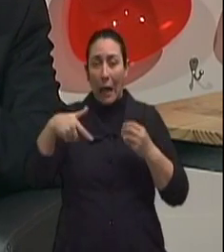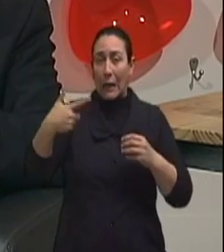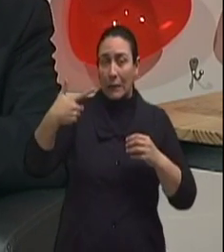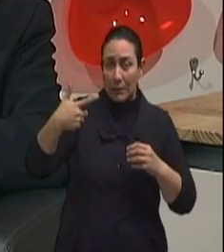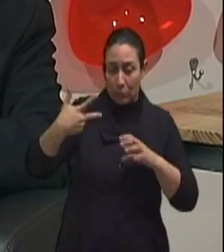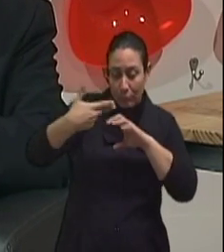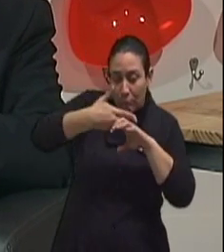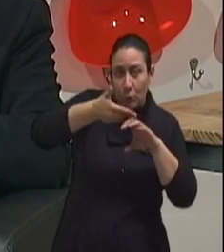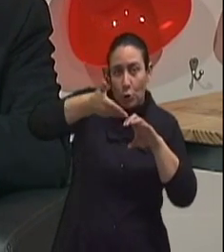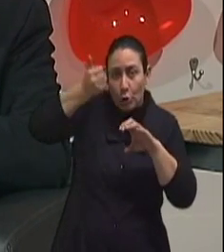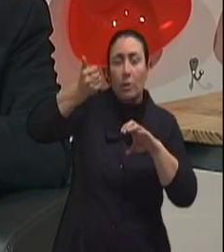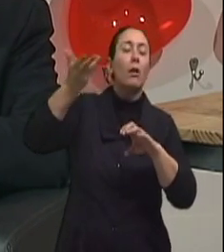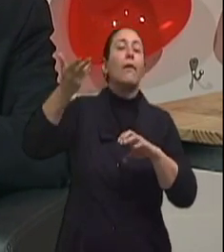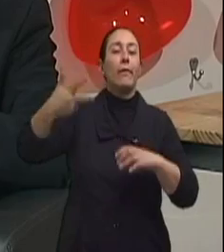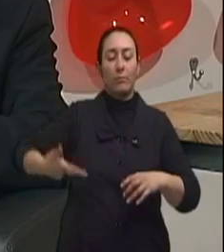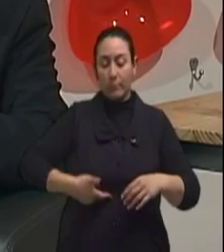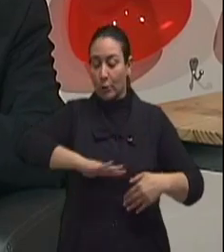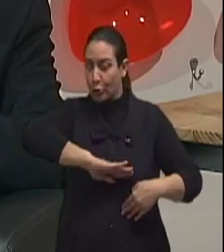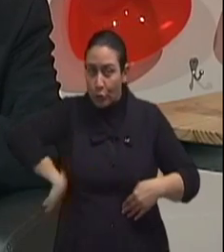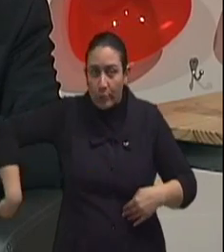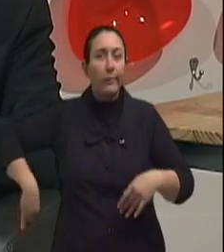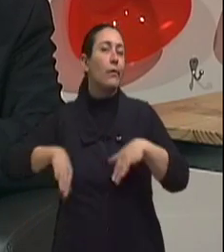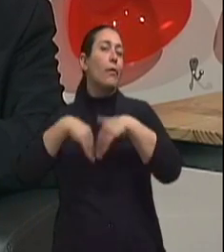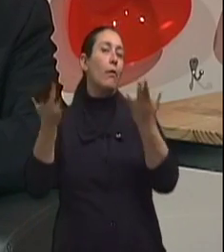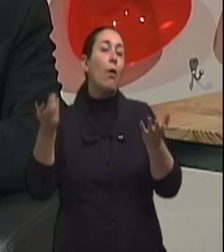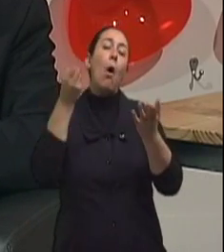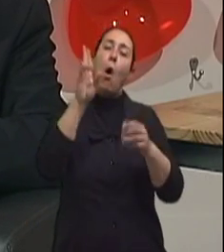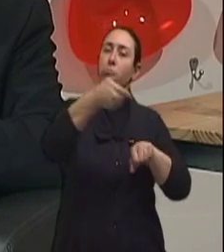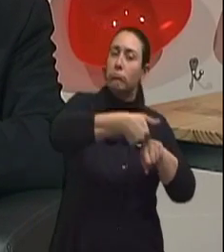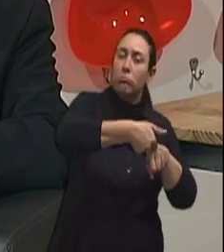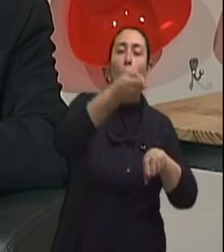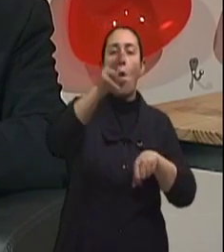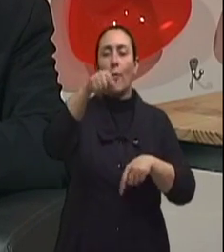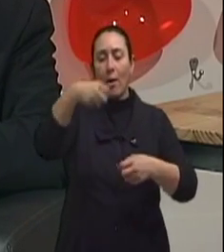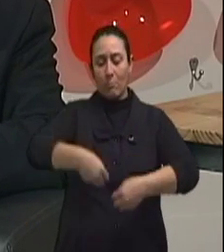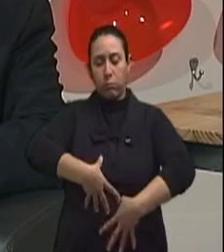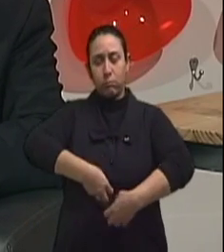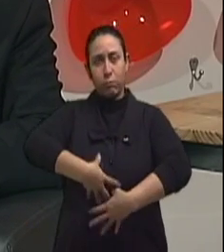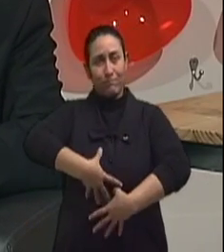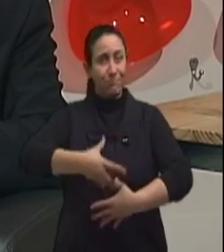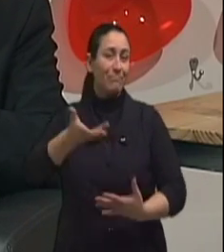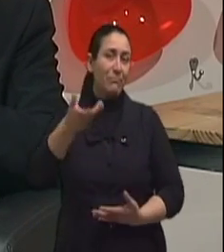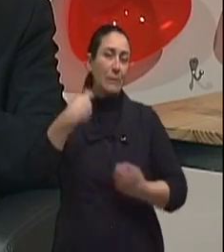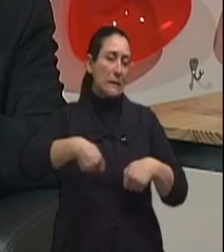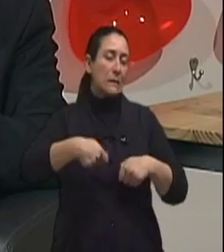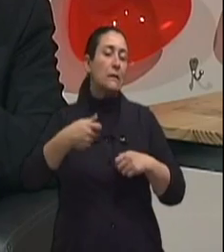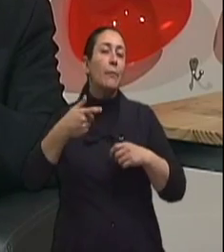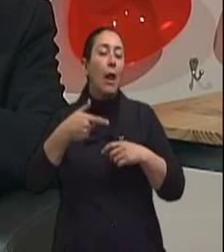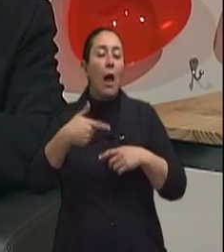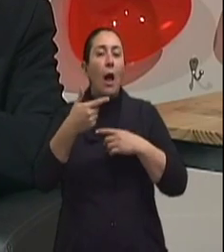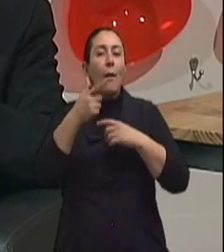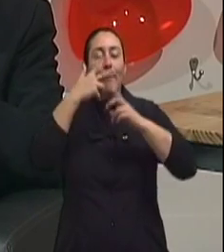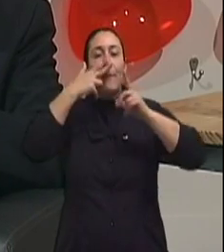no tratamento de radioterapia, né? E de quimioterapia, com o surgimento de algumas medicações novas. E hoje em dia, a oncologia